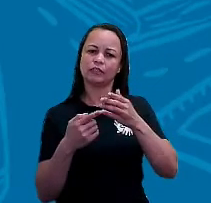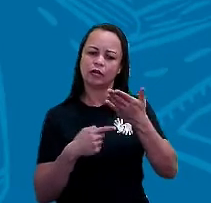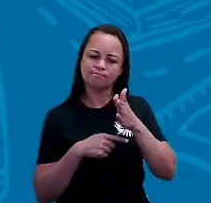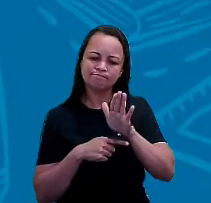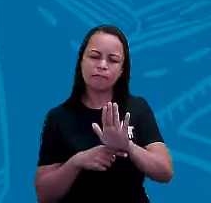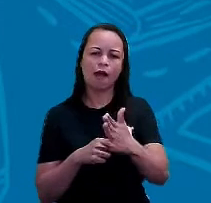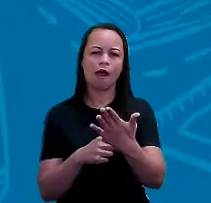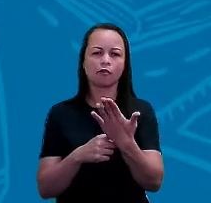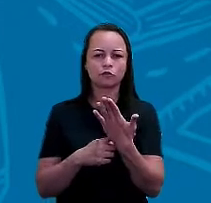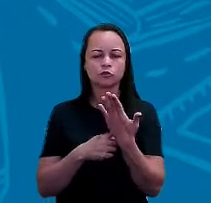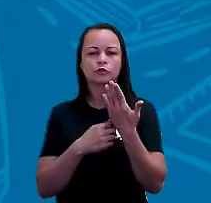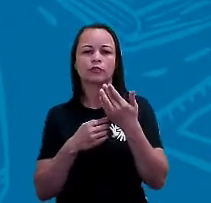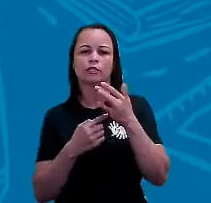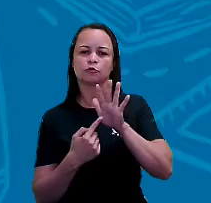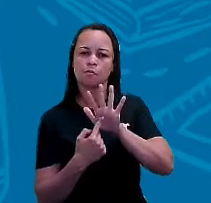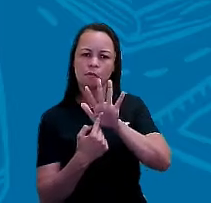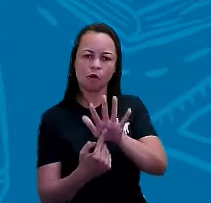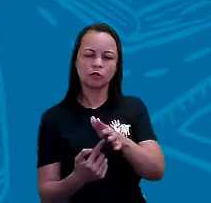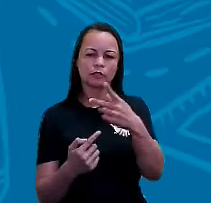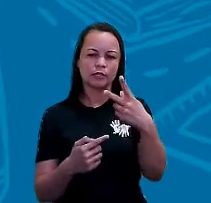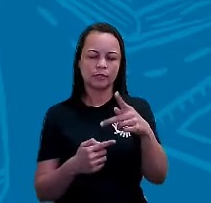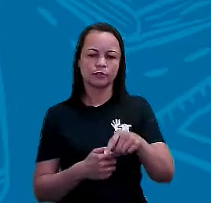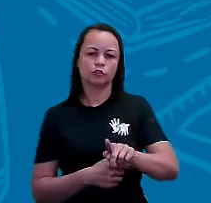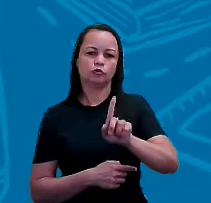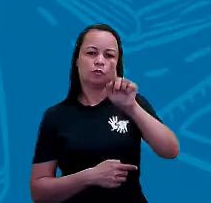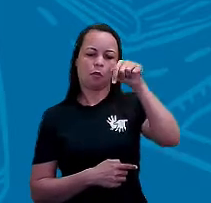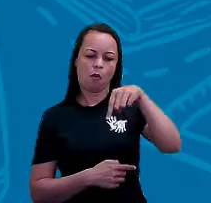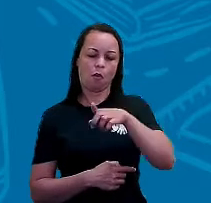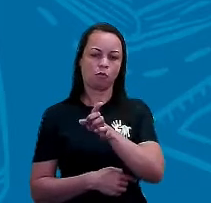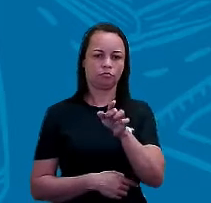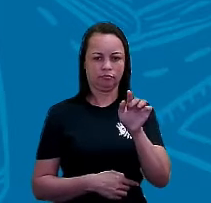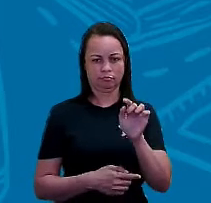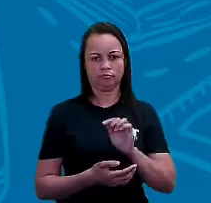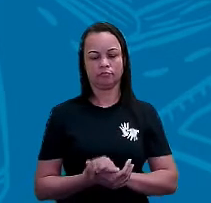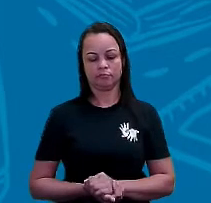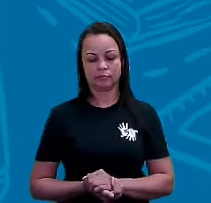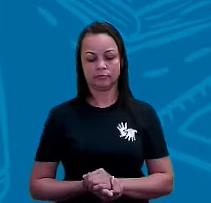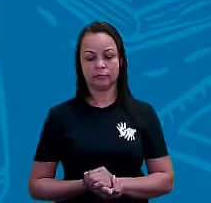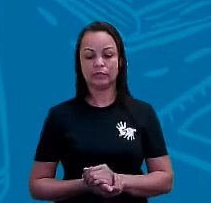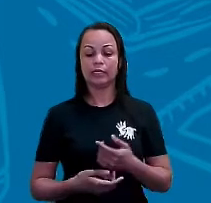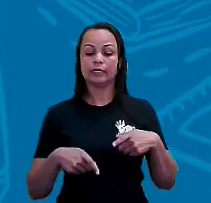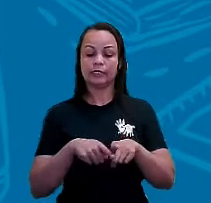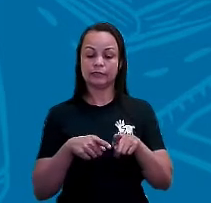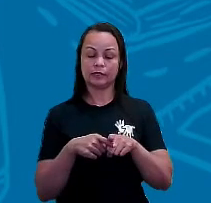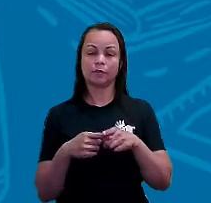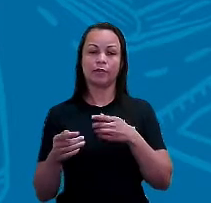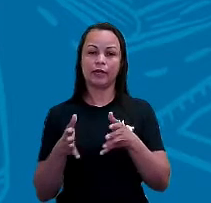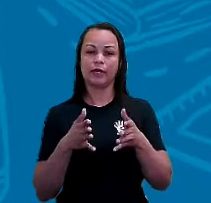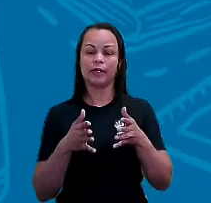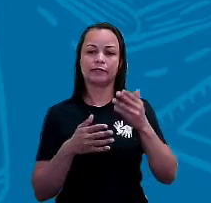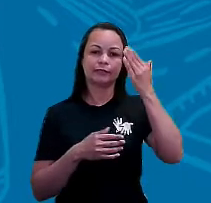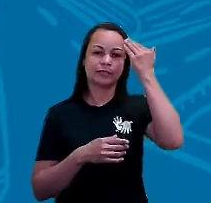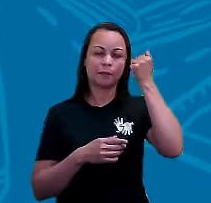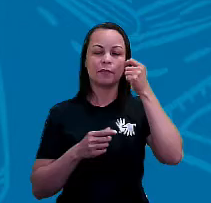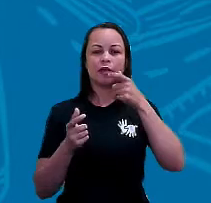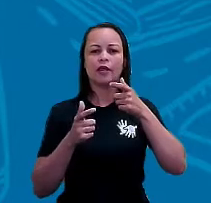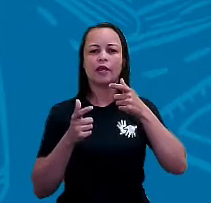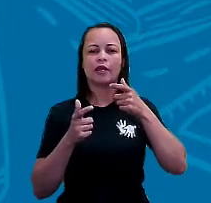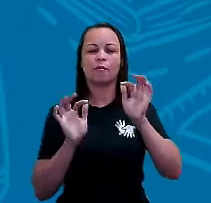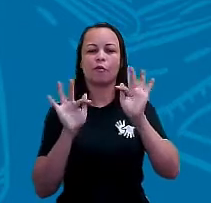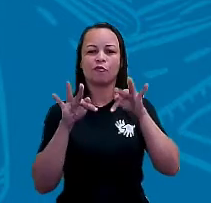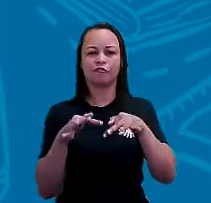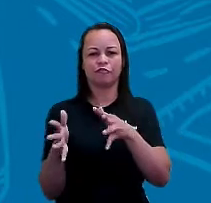na identificação desses pontos cardeais. E, por fim, identificamos o pôr do sol,